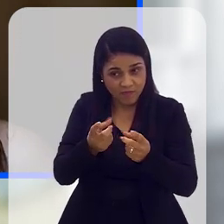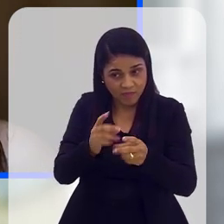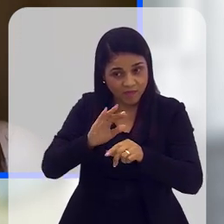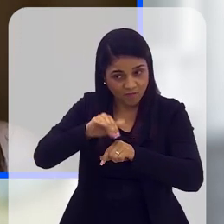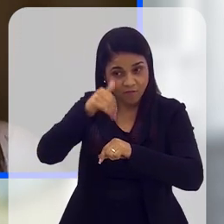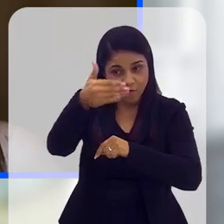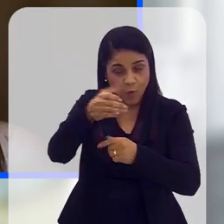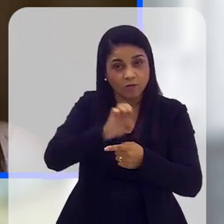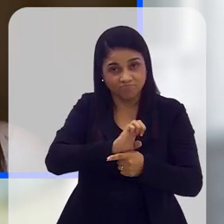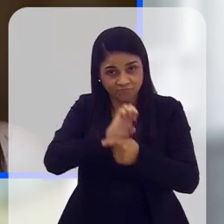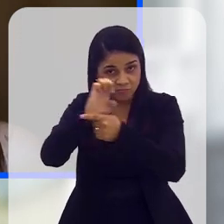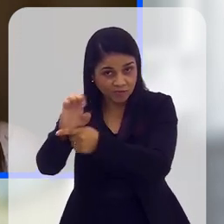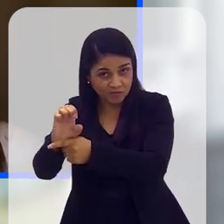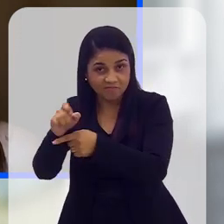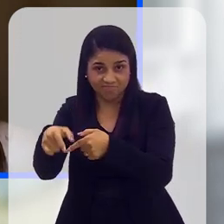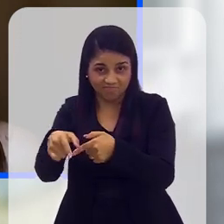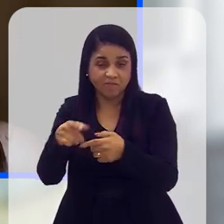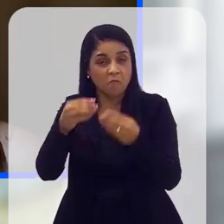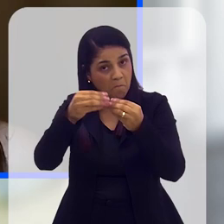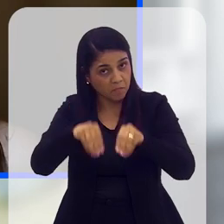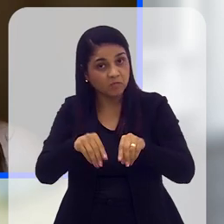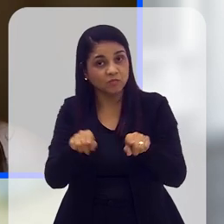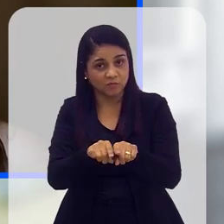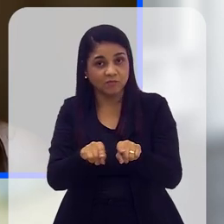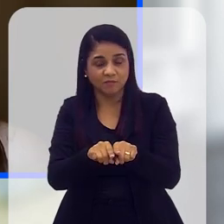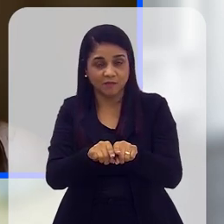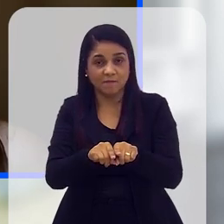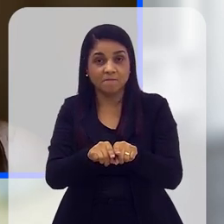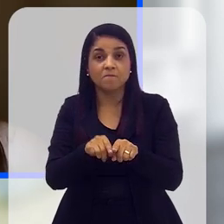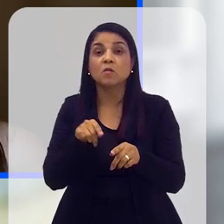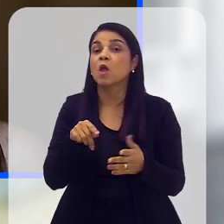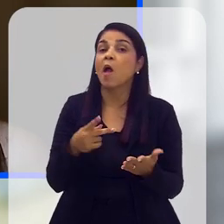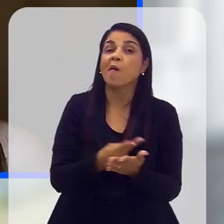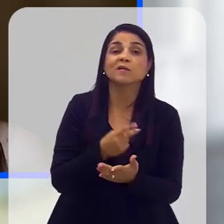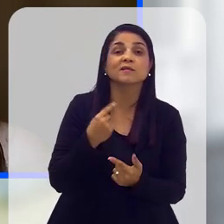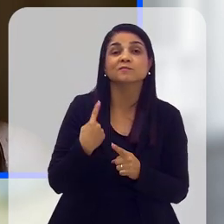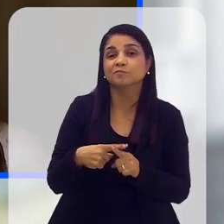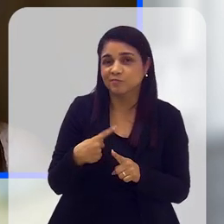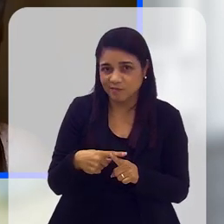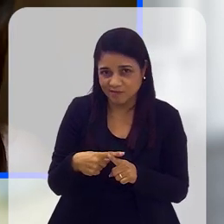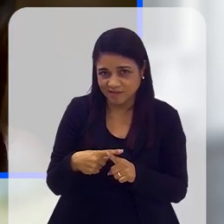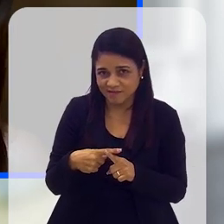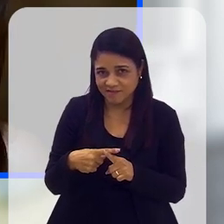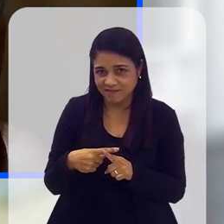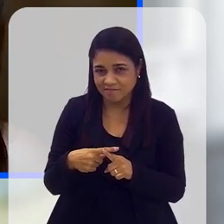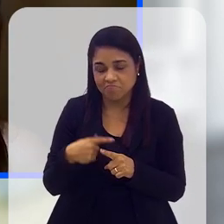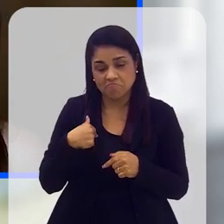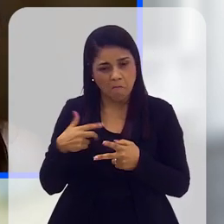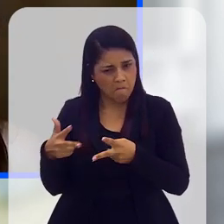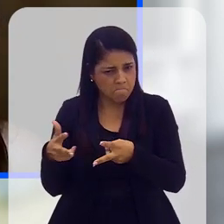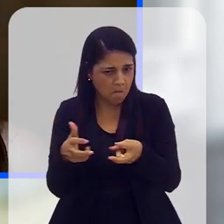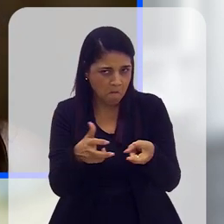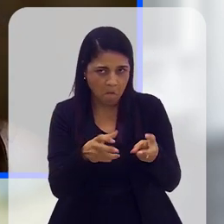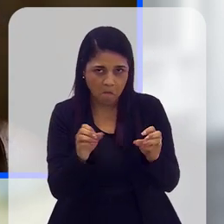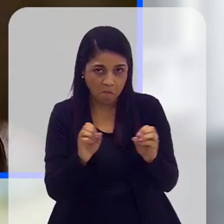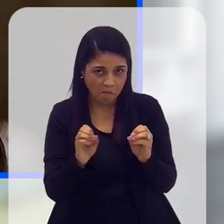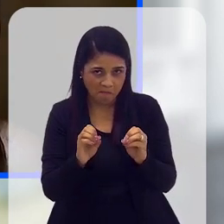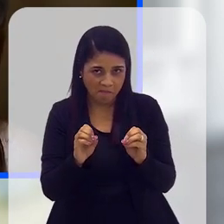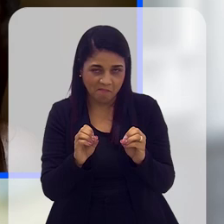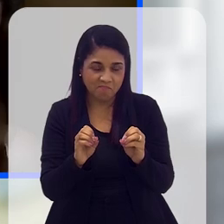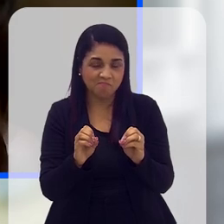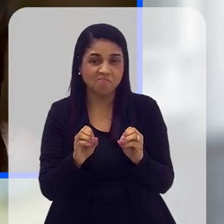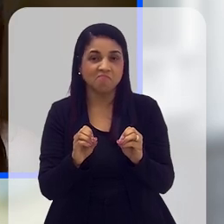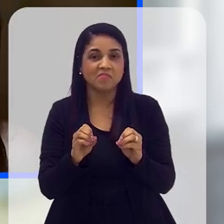isso. O Brasil é o maior exportador de carbovias do mundo. E muito disso se decorre, por exemplo, a gente ainda não